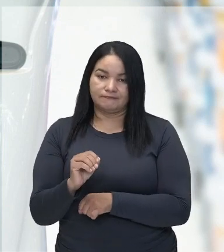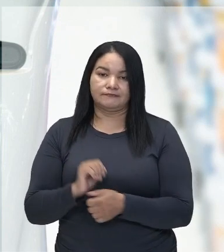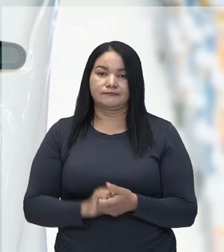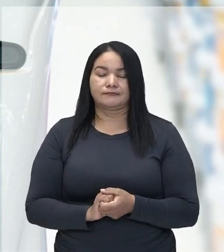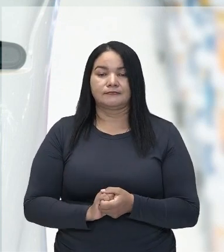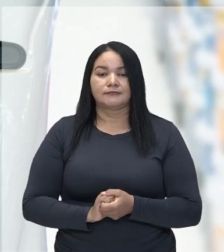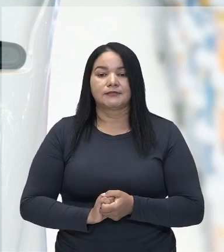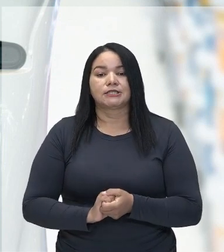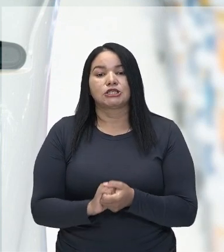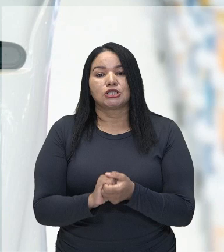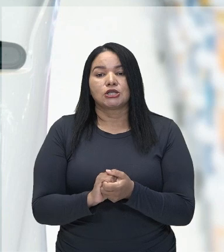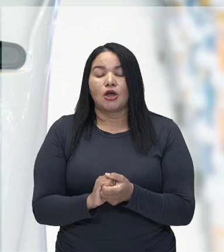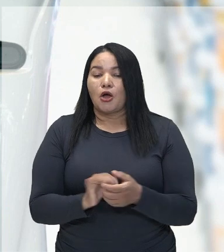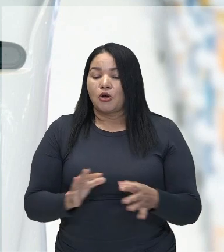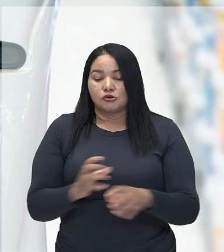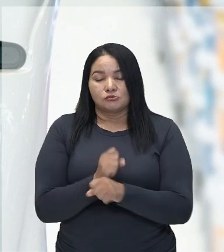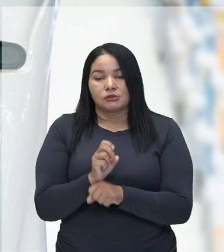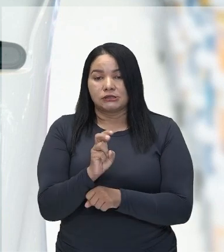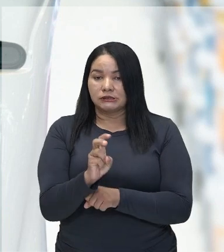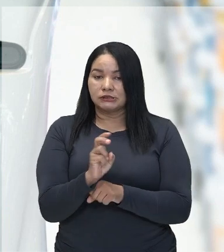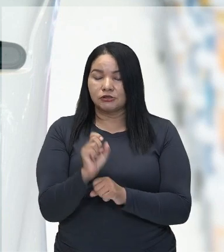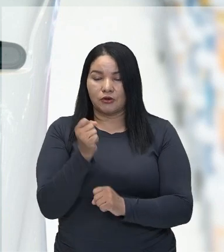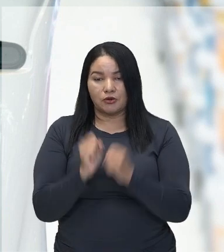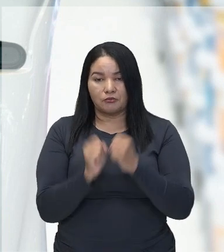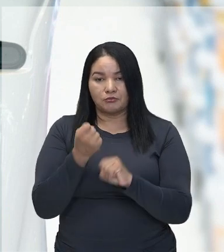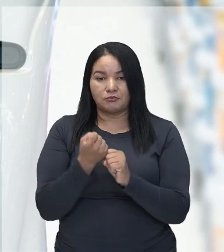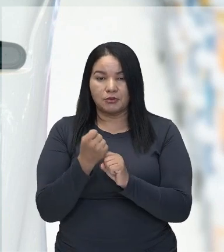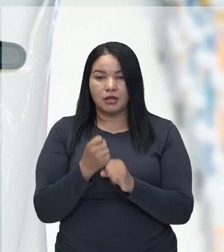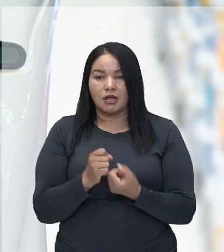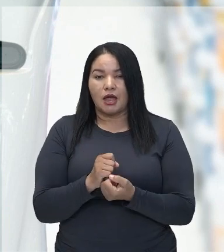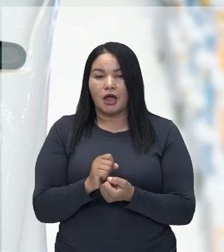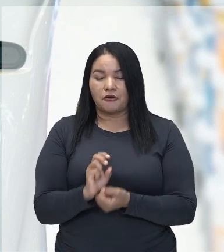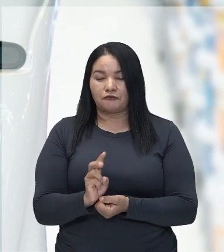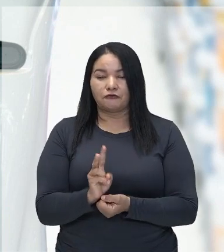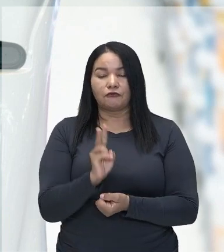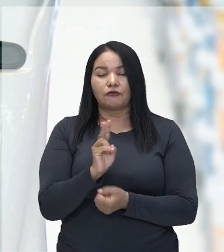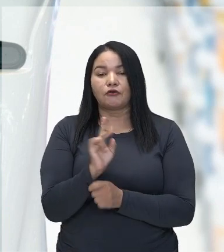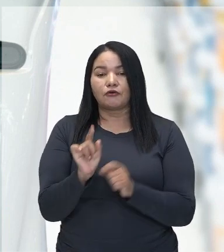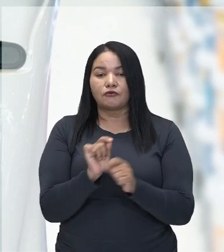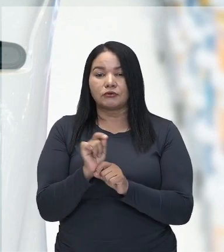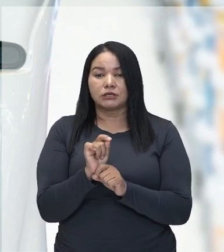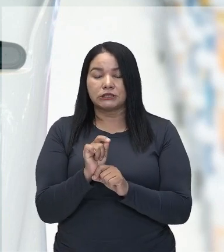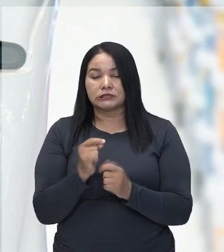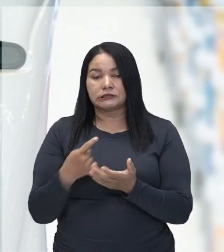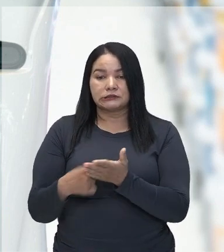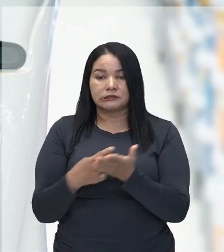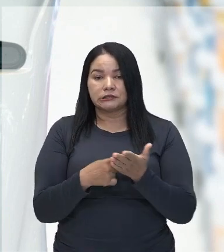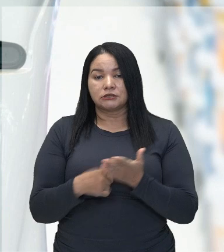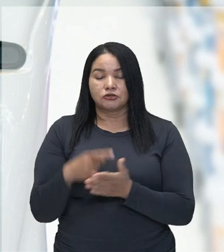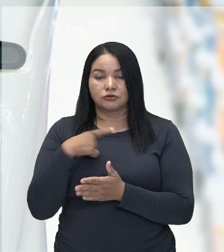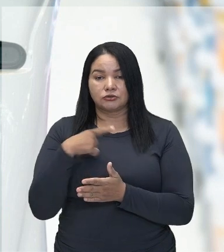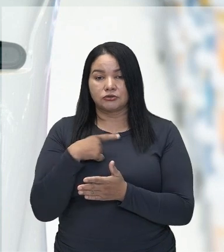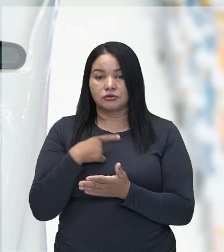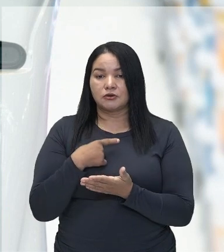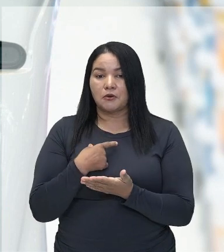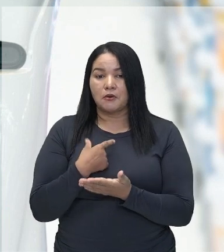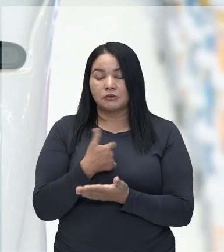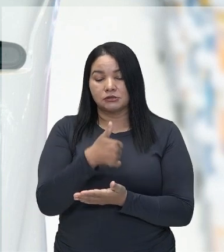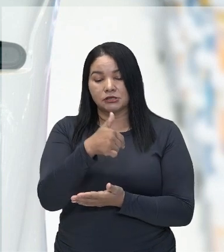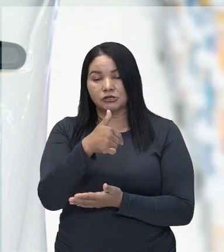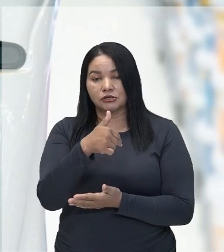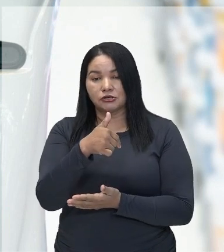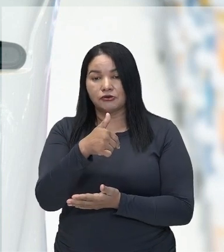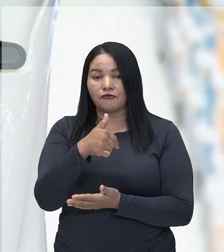se a gente somar o seu valor de capitalização de mercado combinada, elas têm um valor de 120